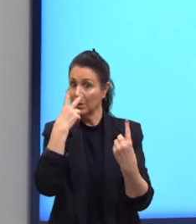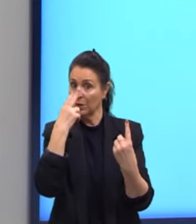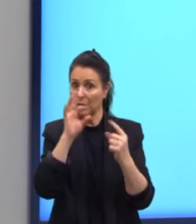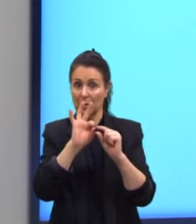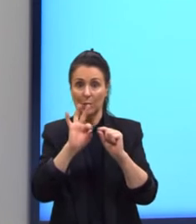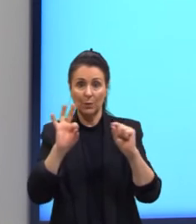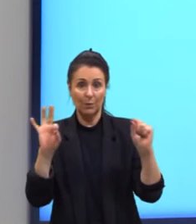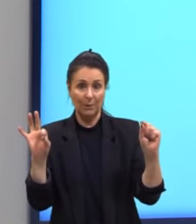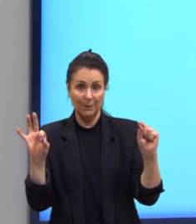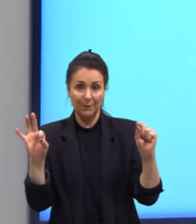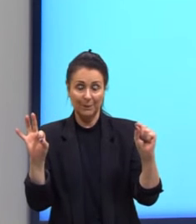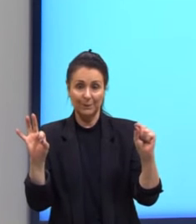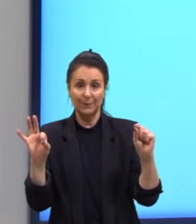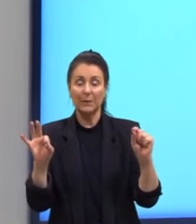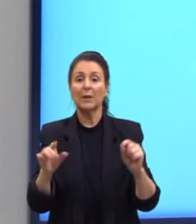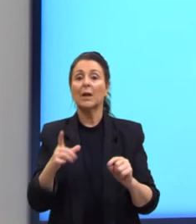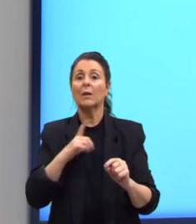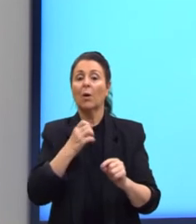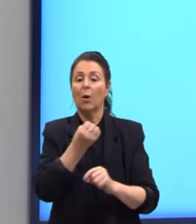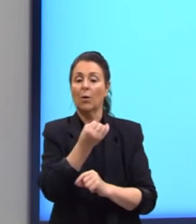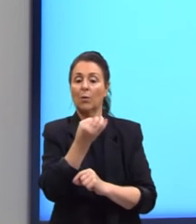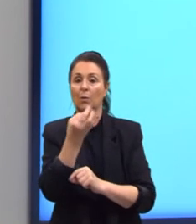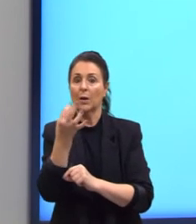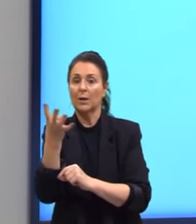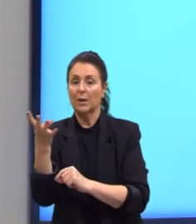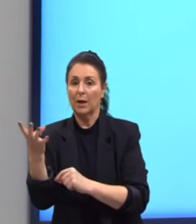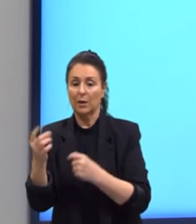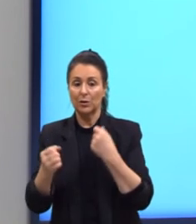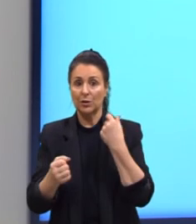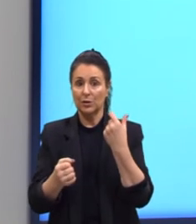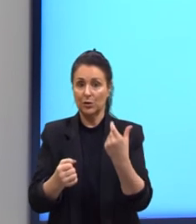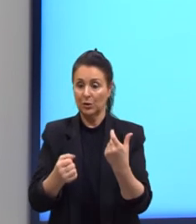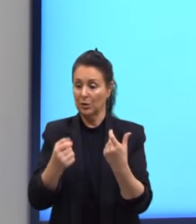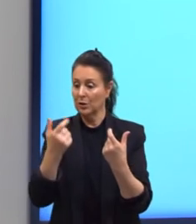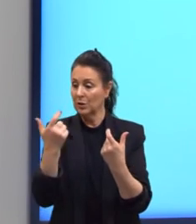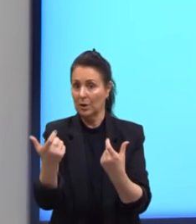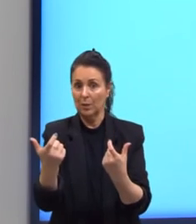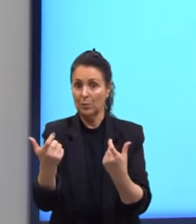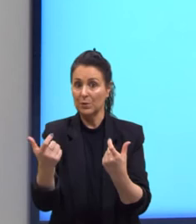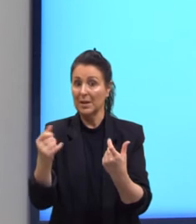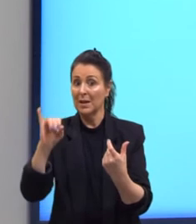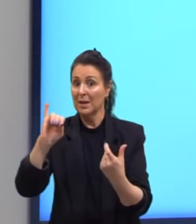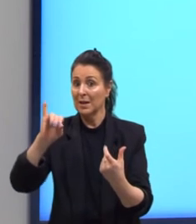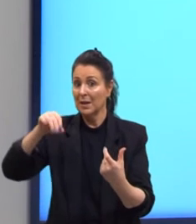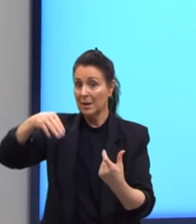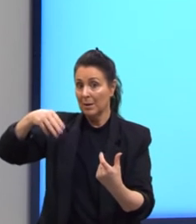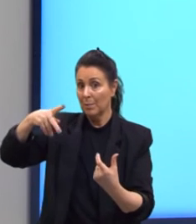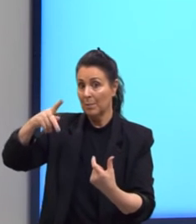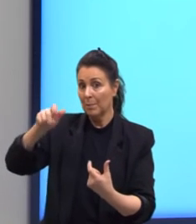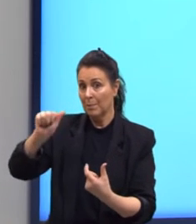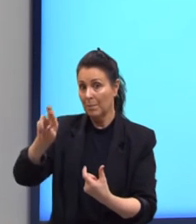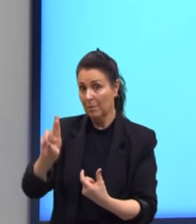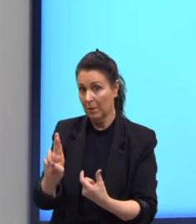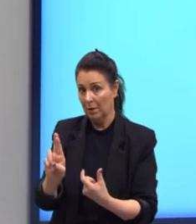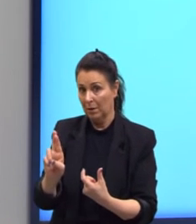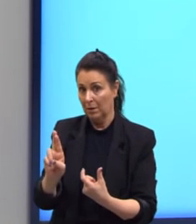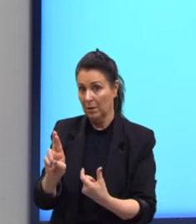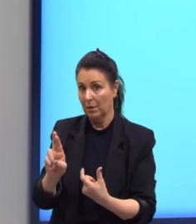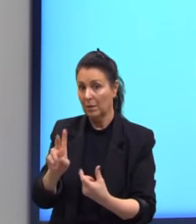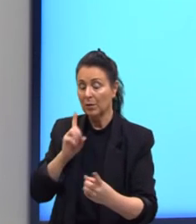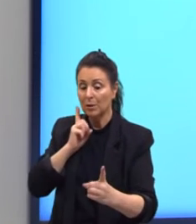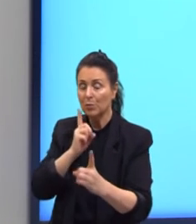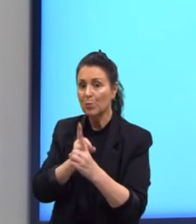funciona quando a quantidade de termos é ímpar o que que nós queremos descobrir o termo central